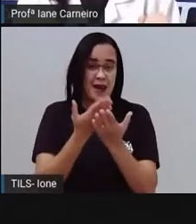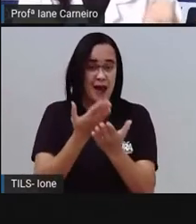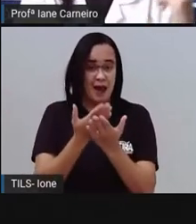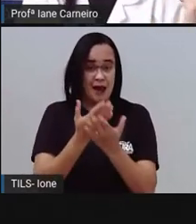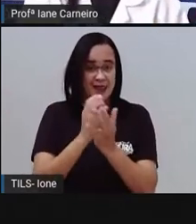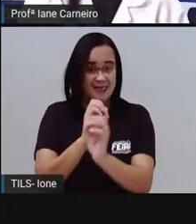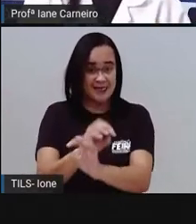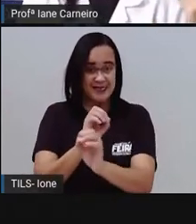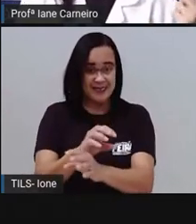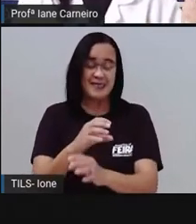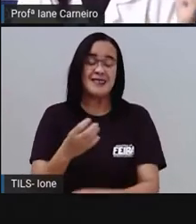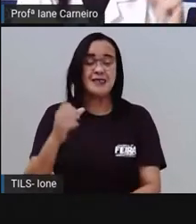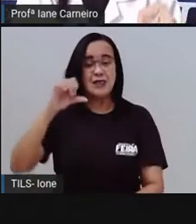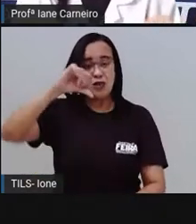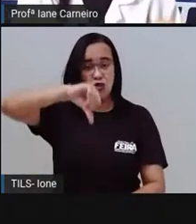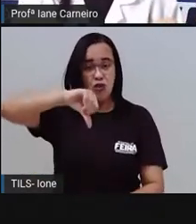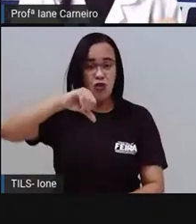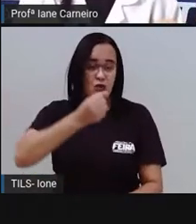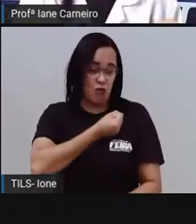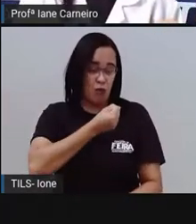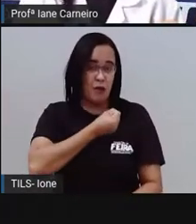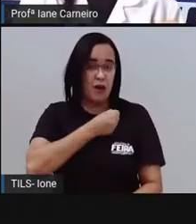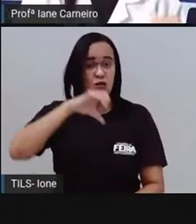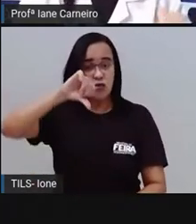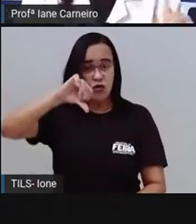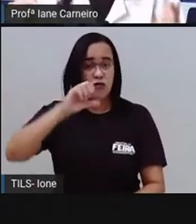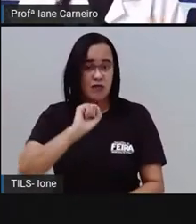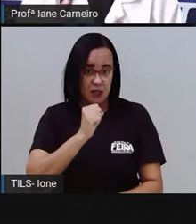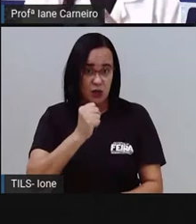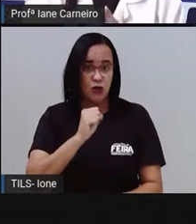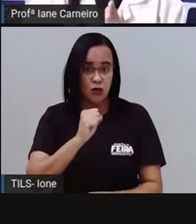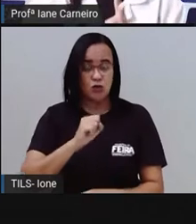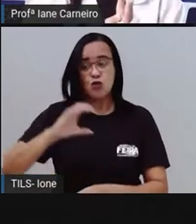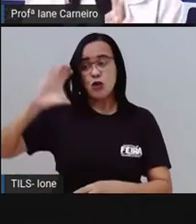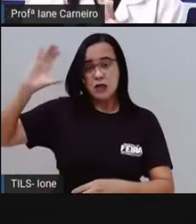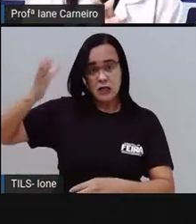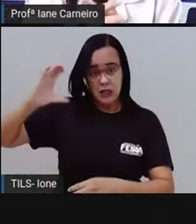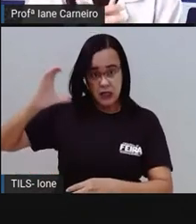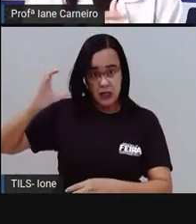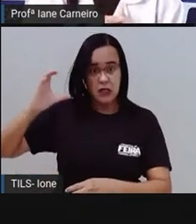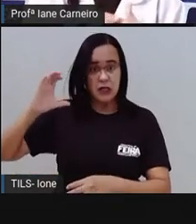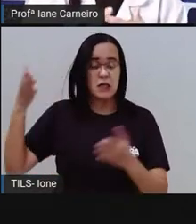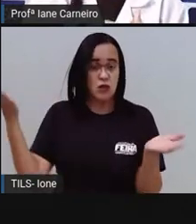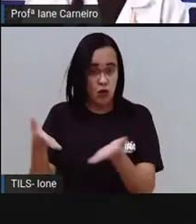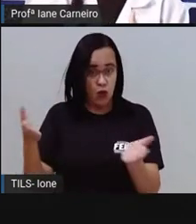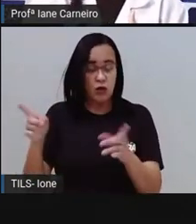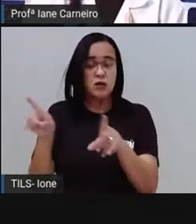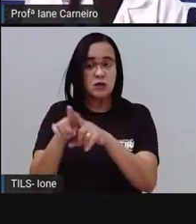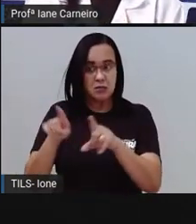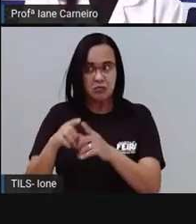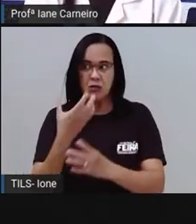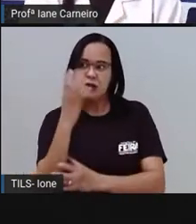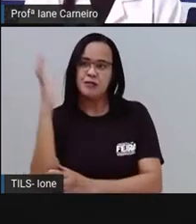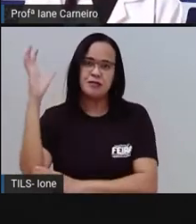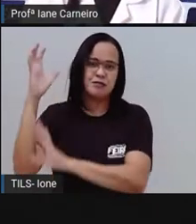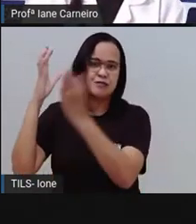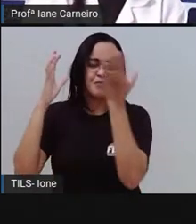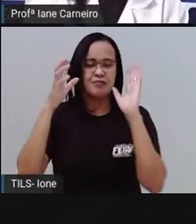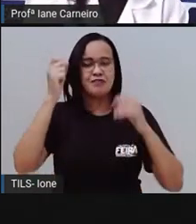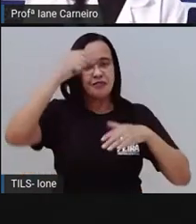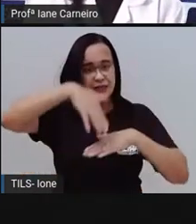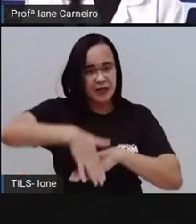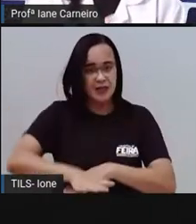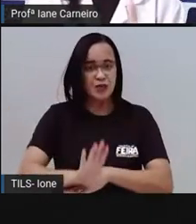matemática e ciências da natureza, tá certo? Então, a Pró já vai pedir para vocês pegarem aí o material de